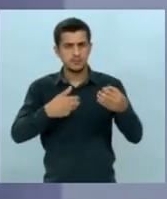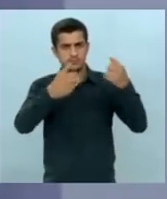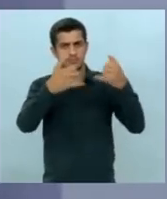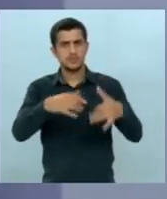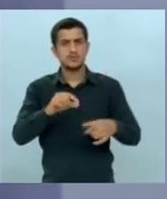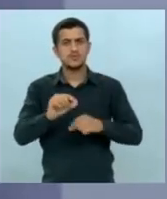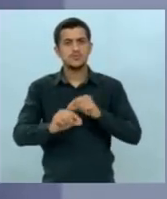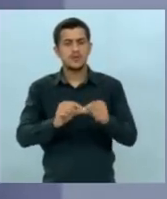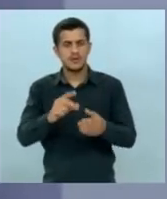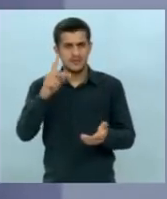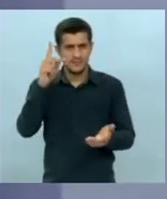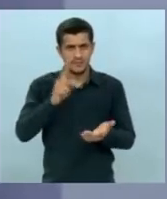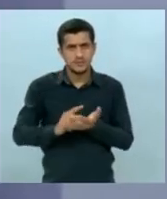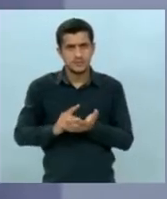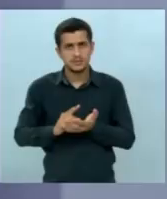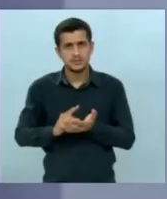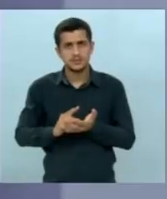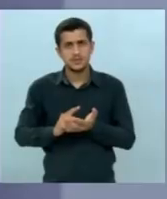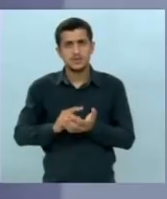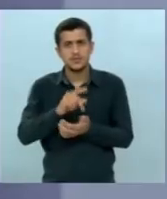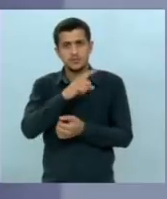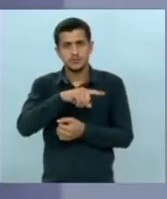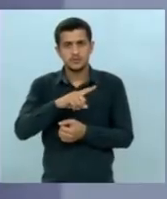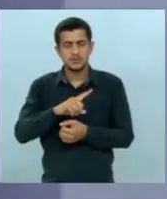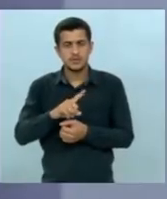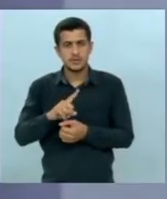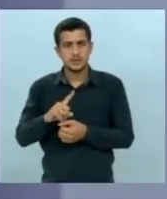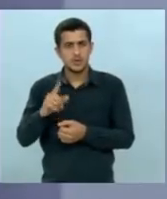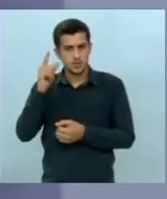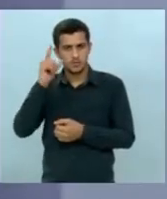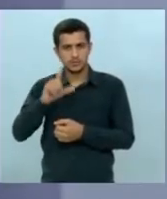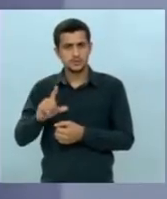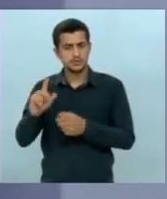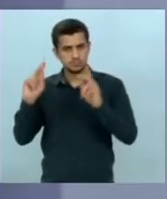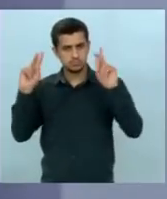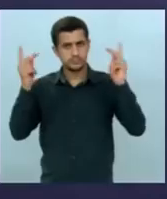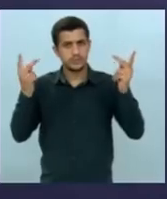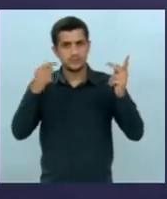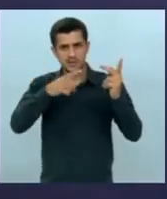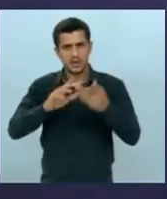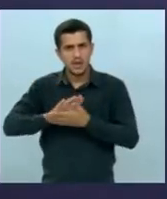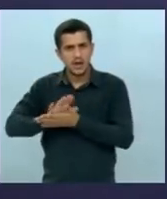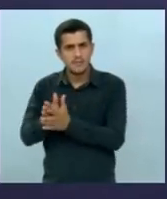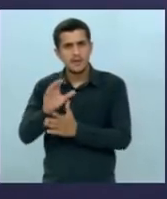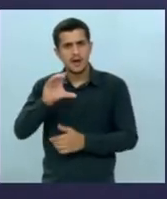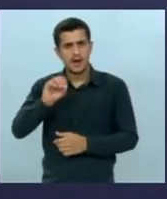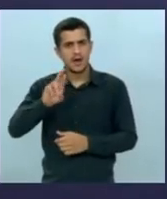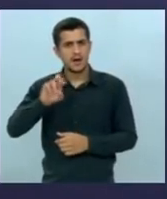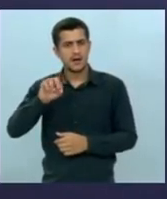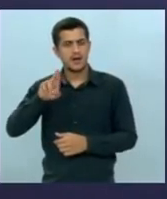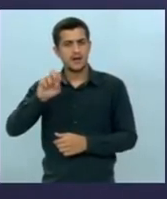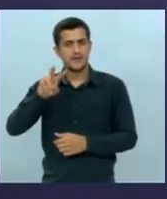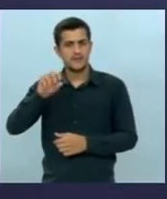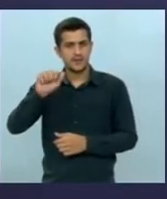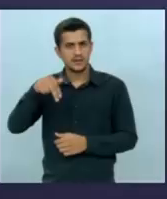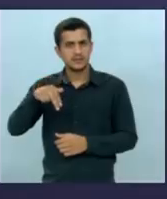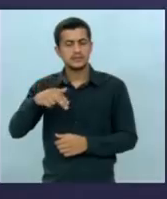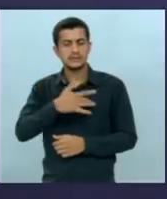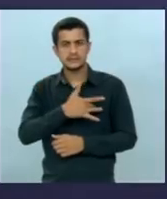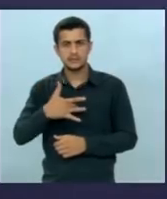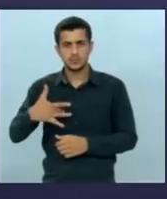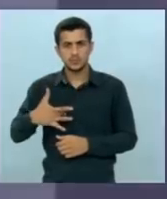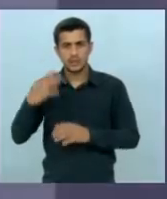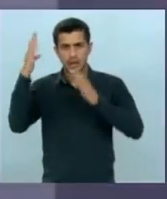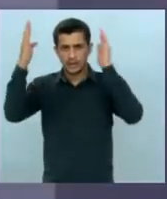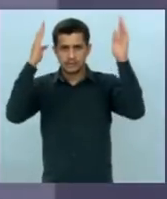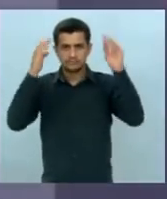realmente é verdadeiro que você eleite você vai acabar com a Caravana da Saúde? Candidato Odilon tem 1 minuto e 30 para a resposta